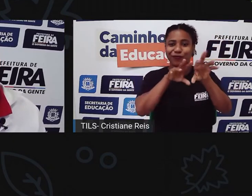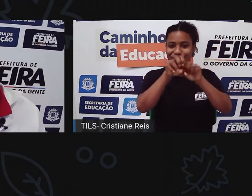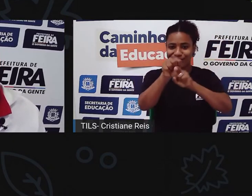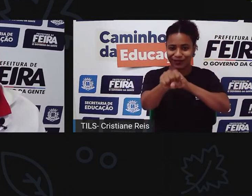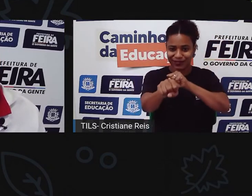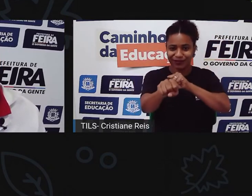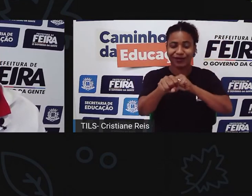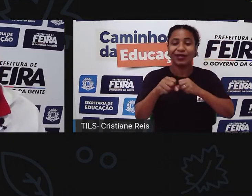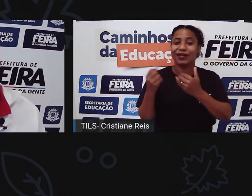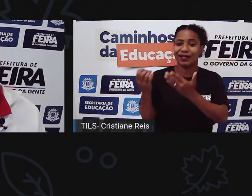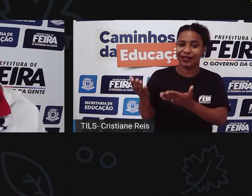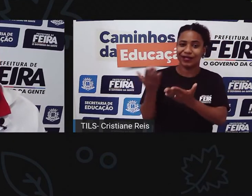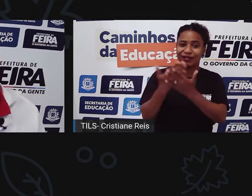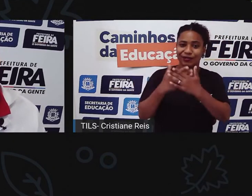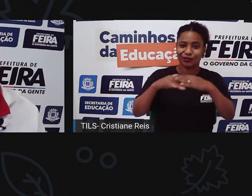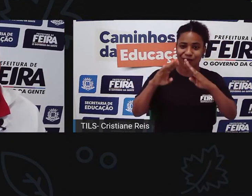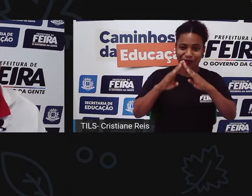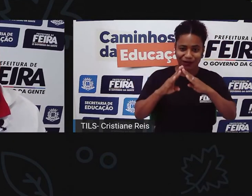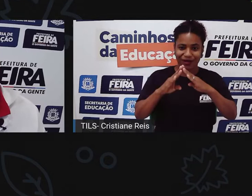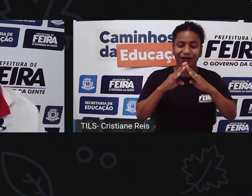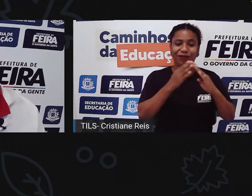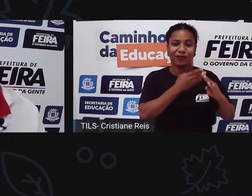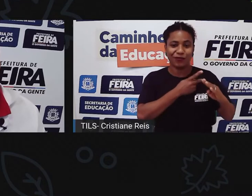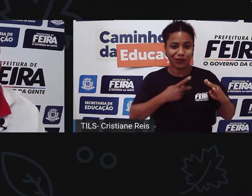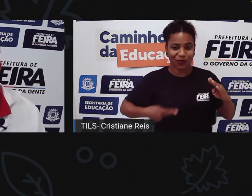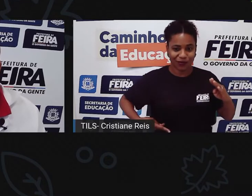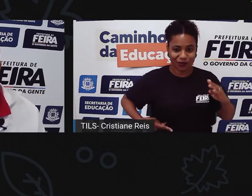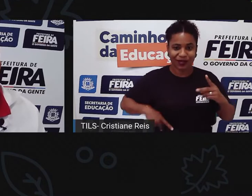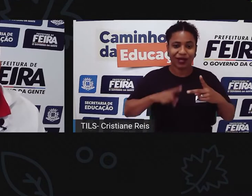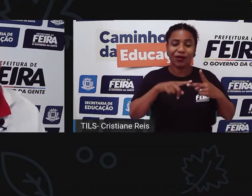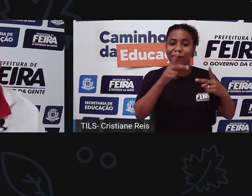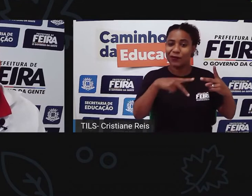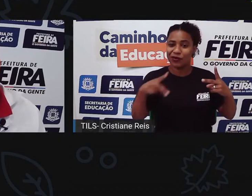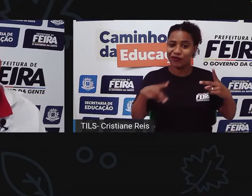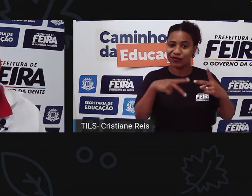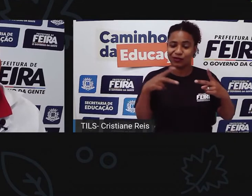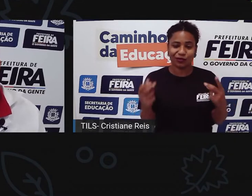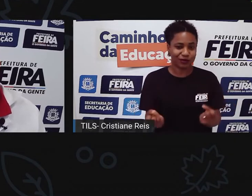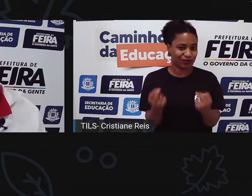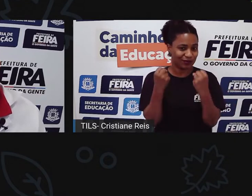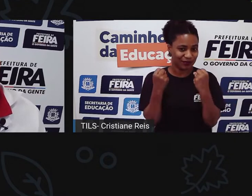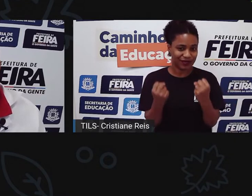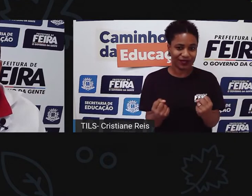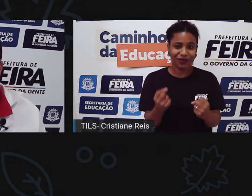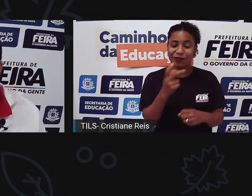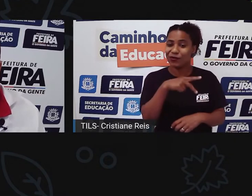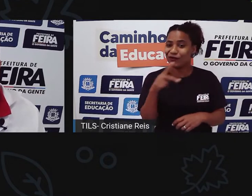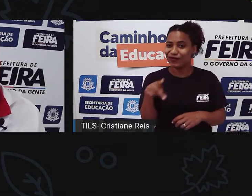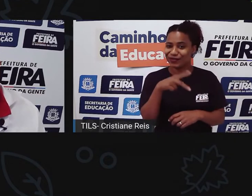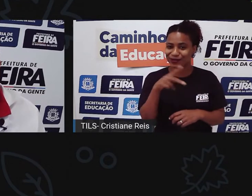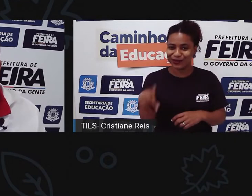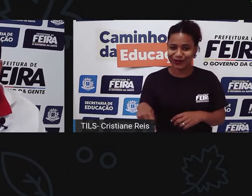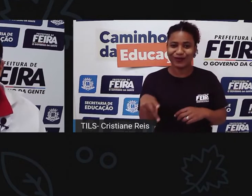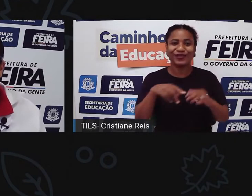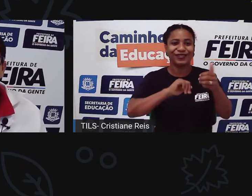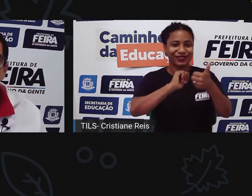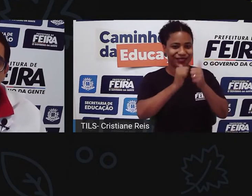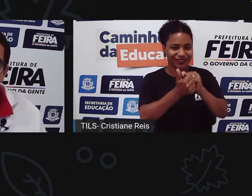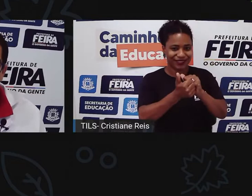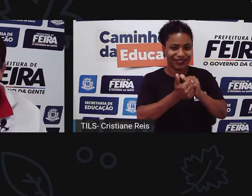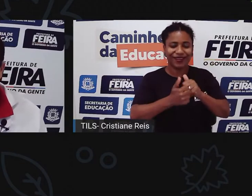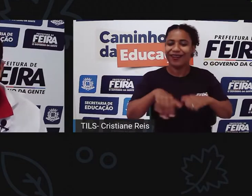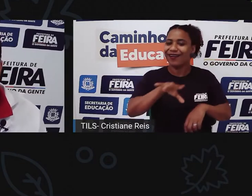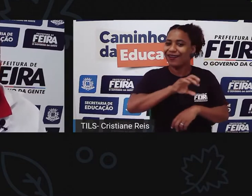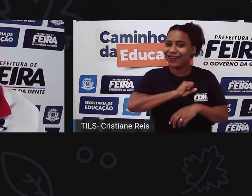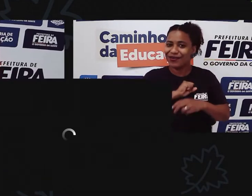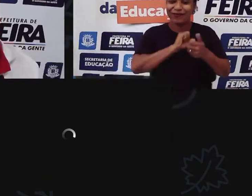de escola pública, negro, professor de musculação, professor de futebol e amante dos esportes. Muito bem